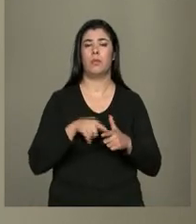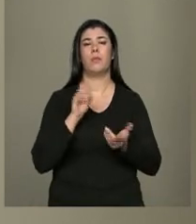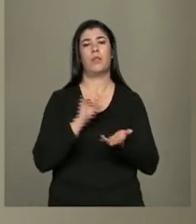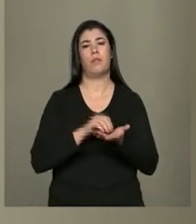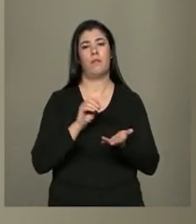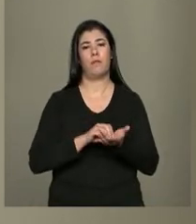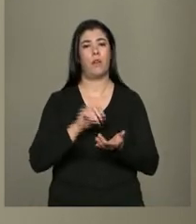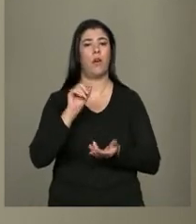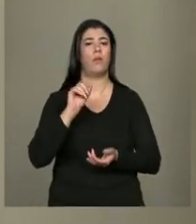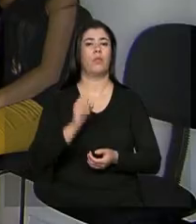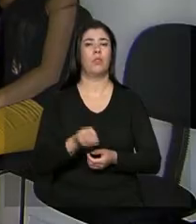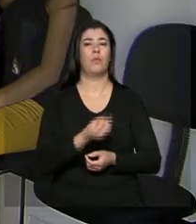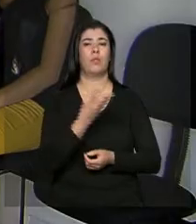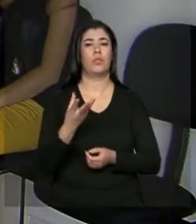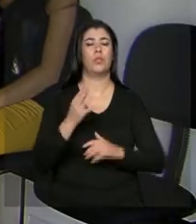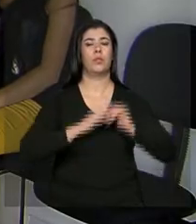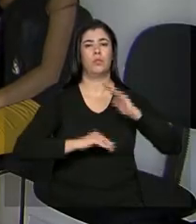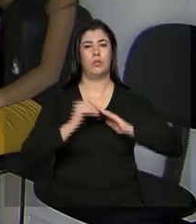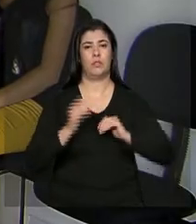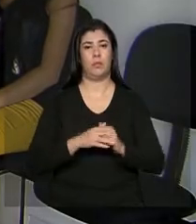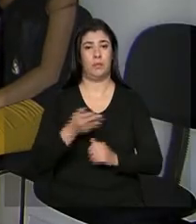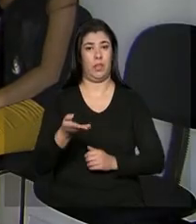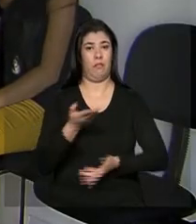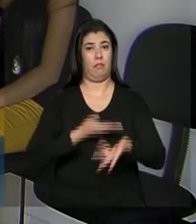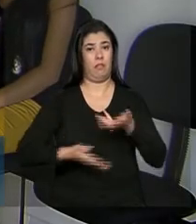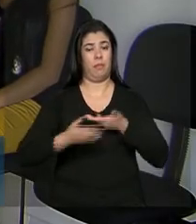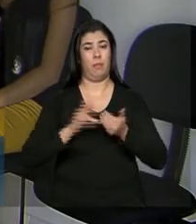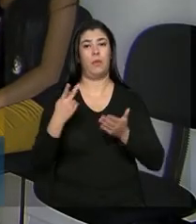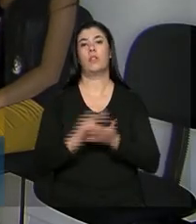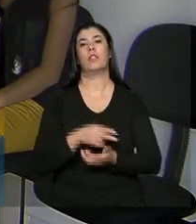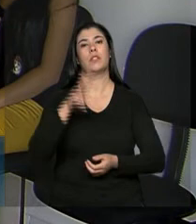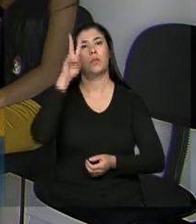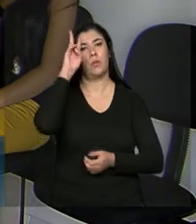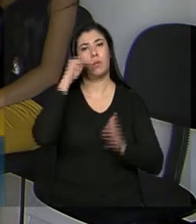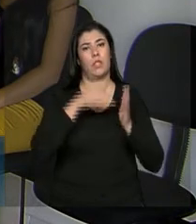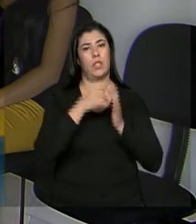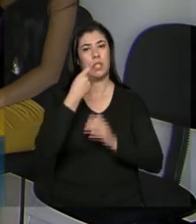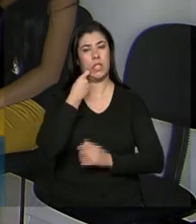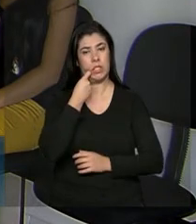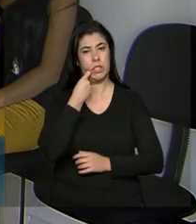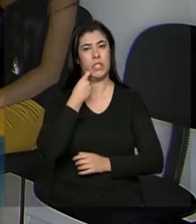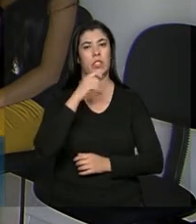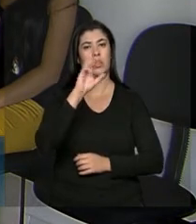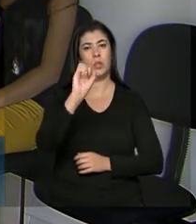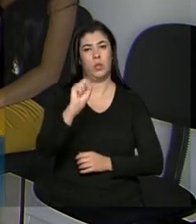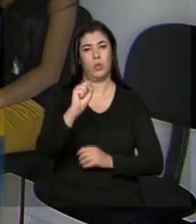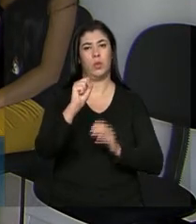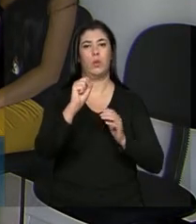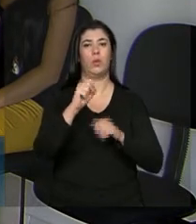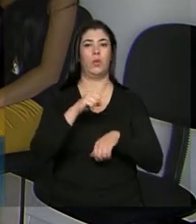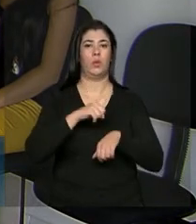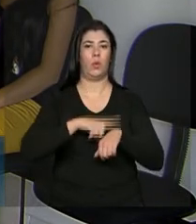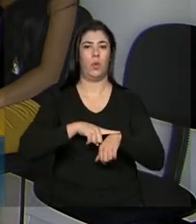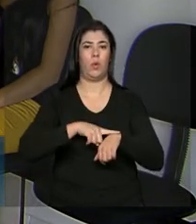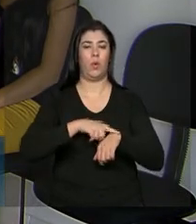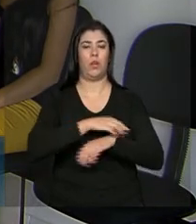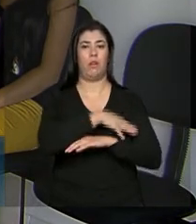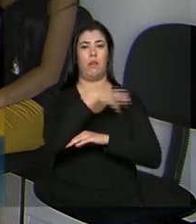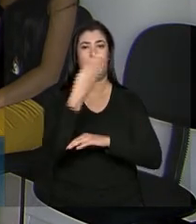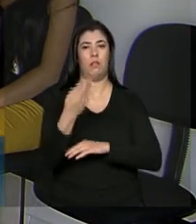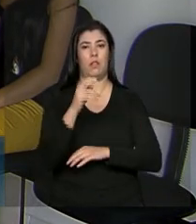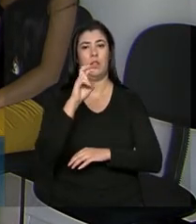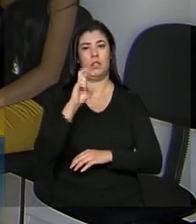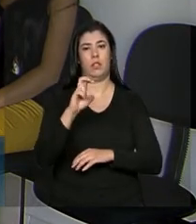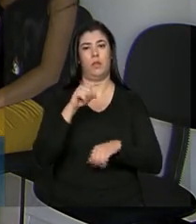profissionais de saúde. O atendimento ocorre de segunda a sexta, das 8 da manhã às 5 da tarde. Por mês, são